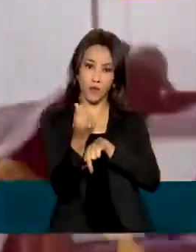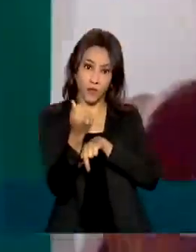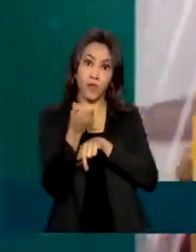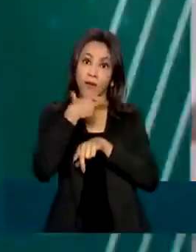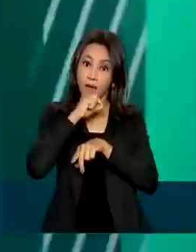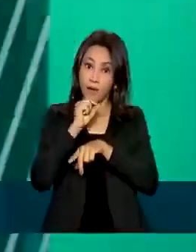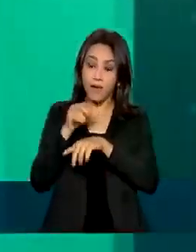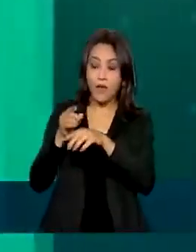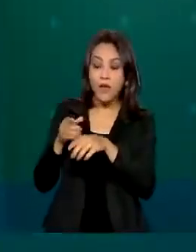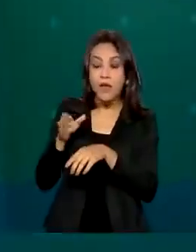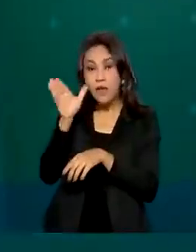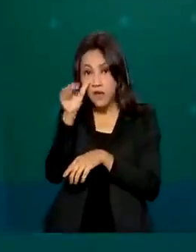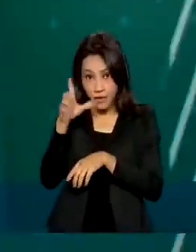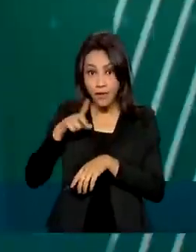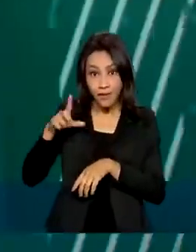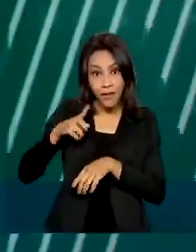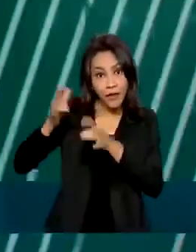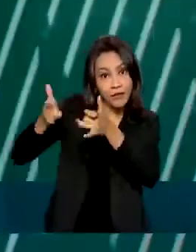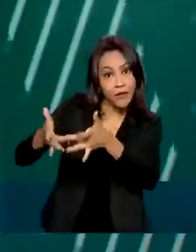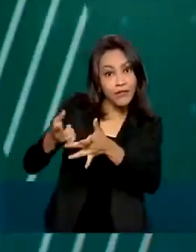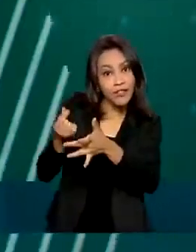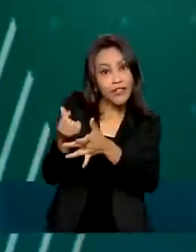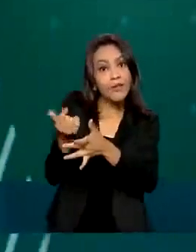consulta e consta que tem alguma quantia a receber.